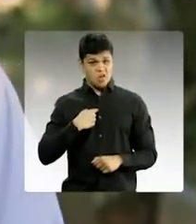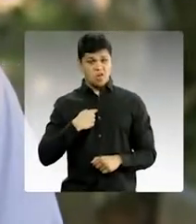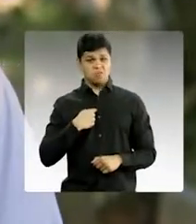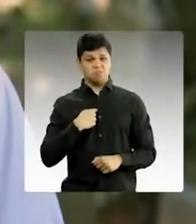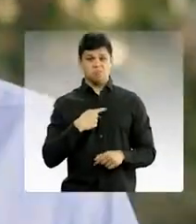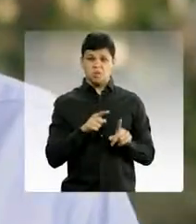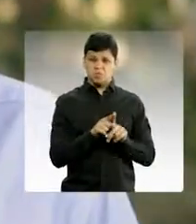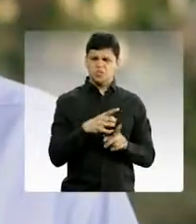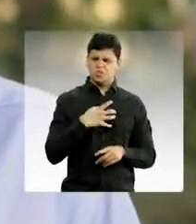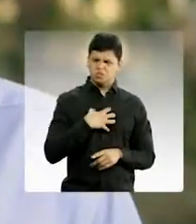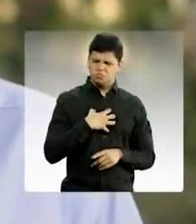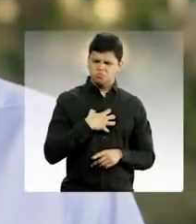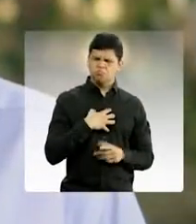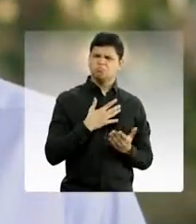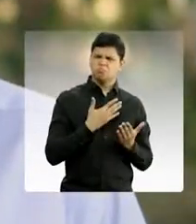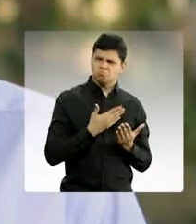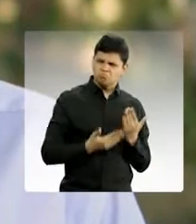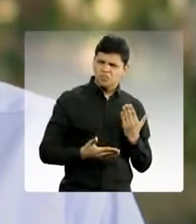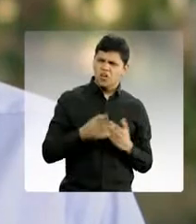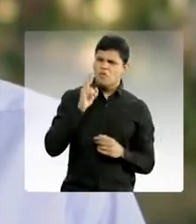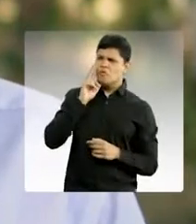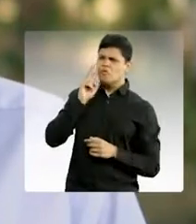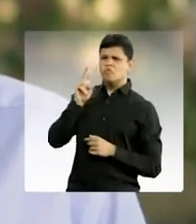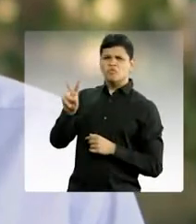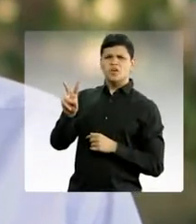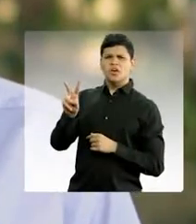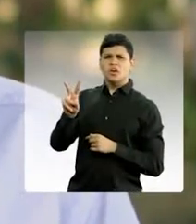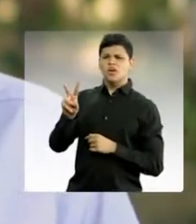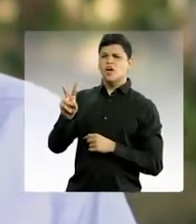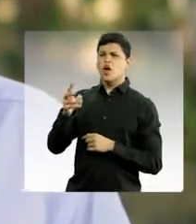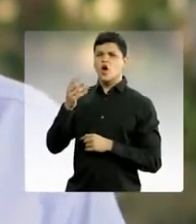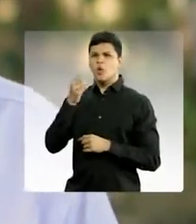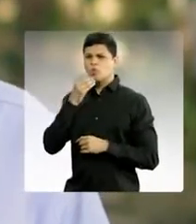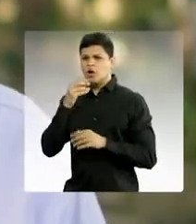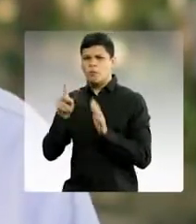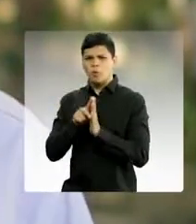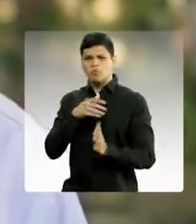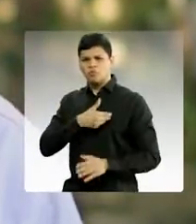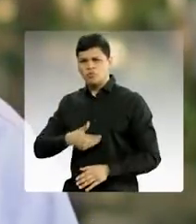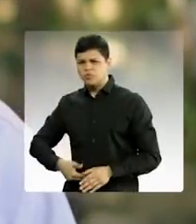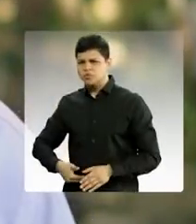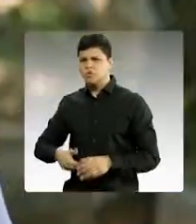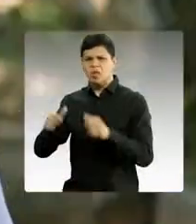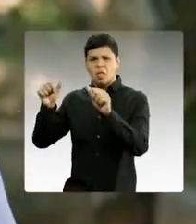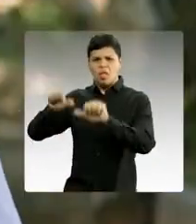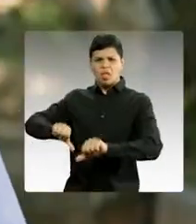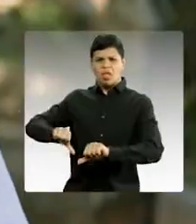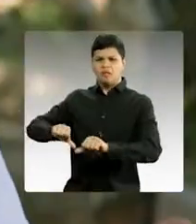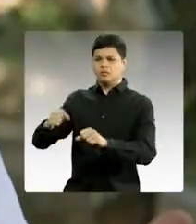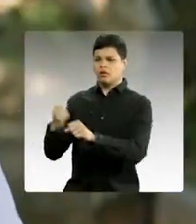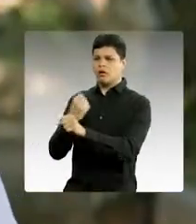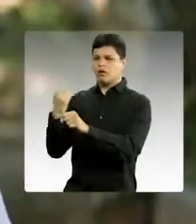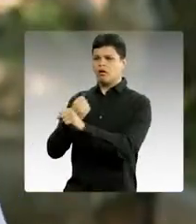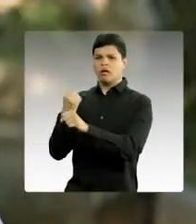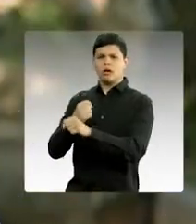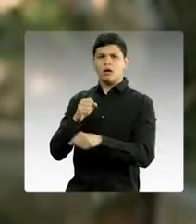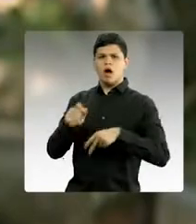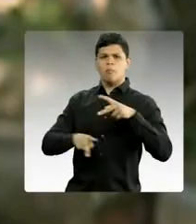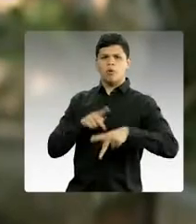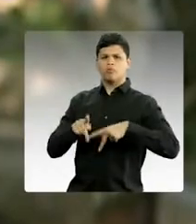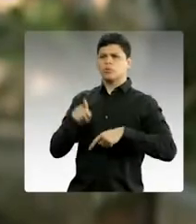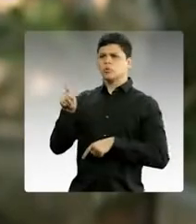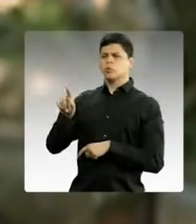Como eleitor? Eu me sinto derrotado assistindo a destruição de serviços essenciais, vendo obras